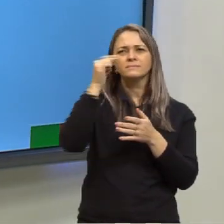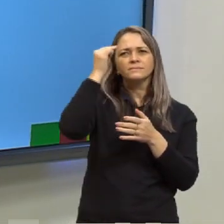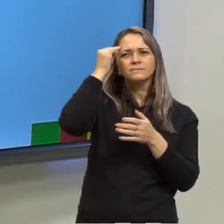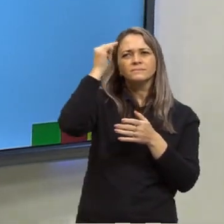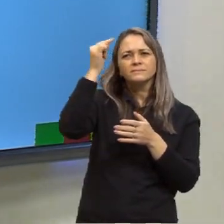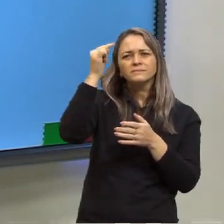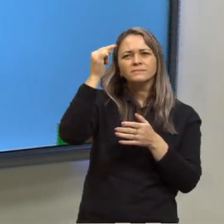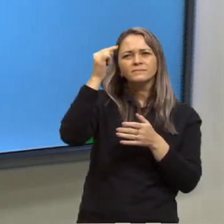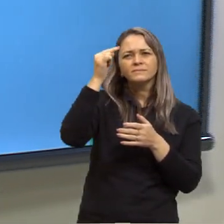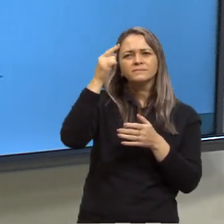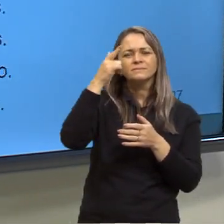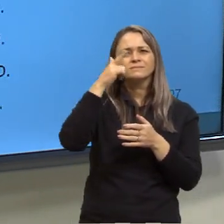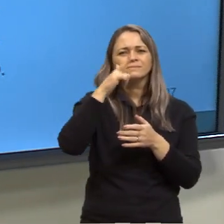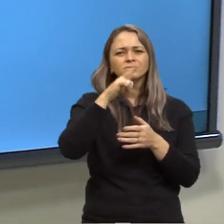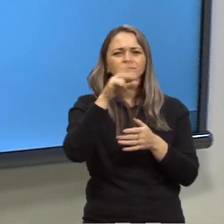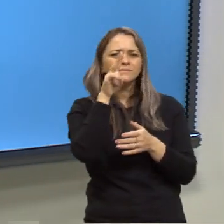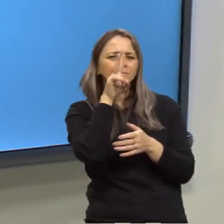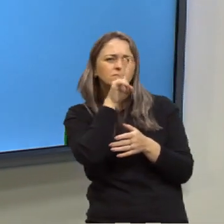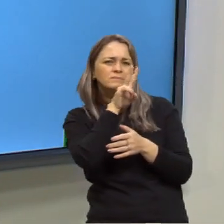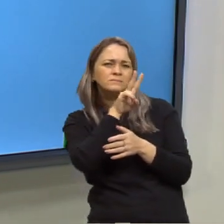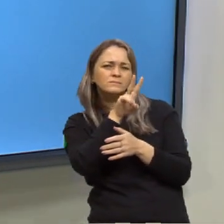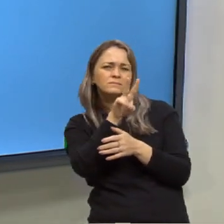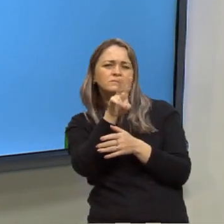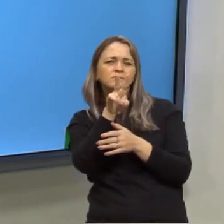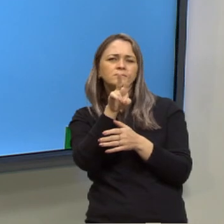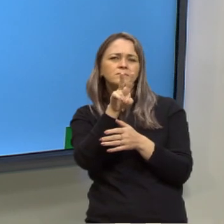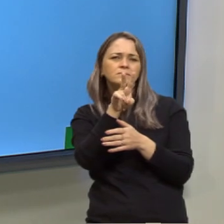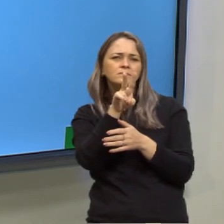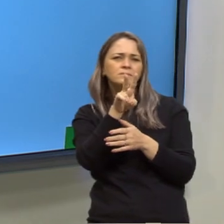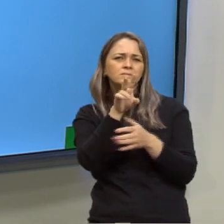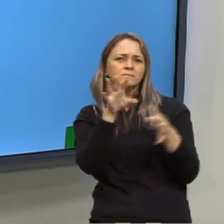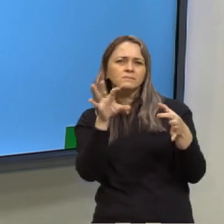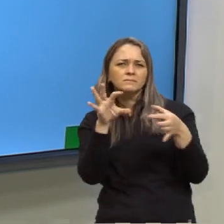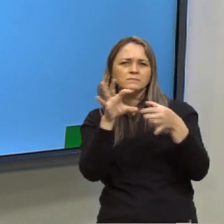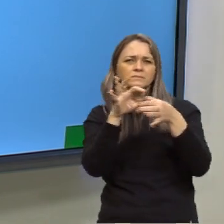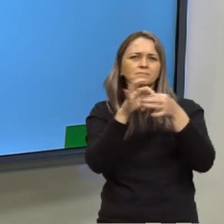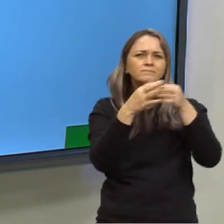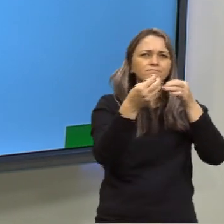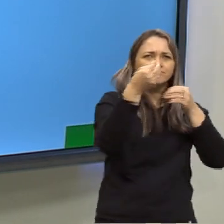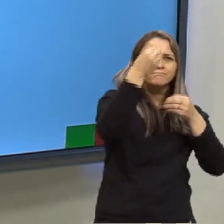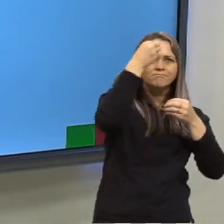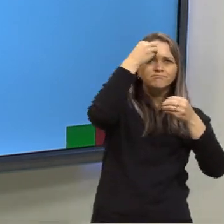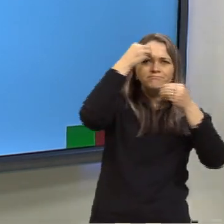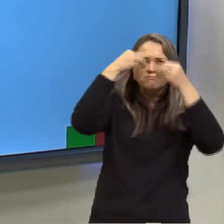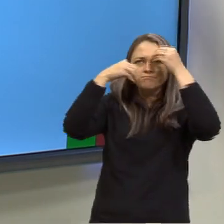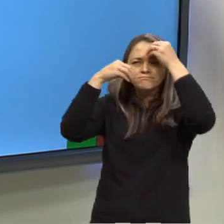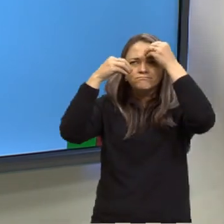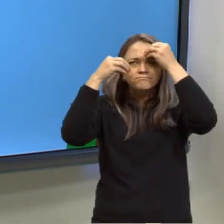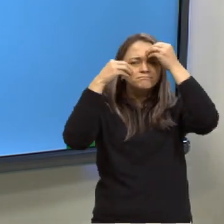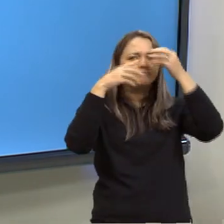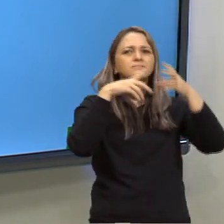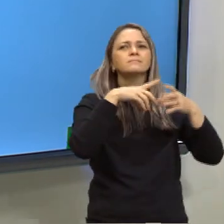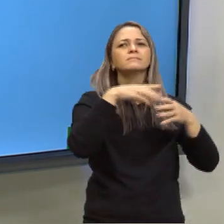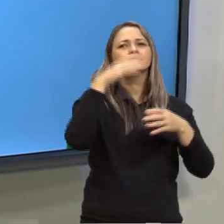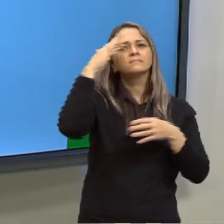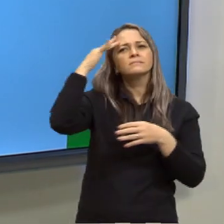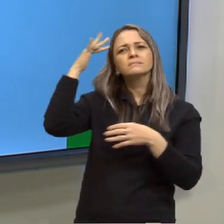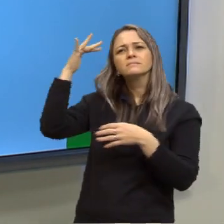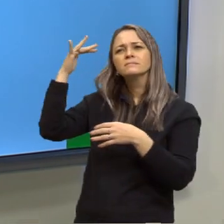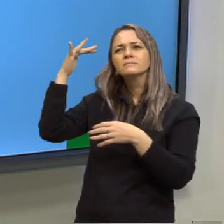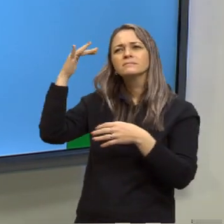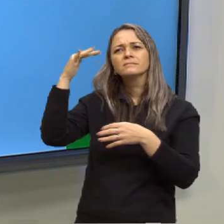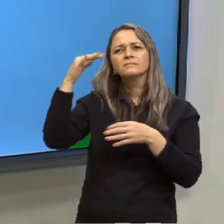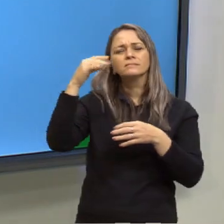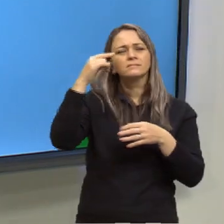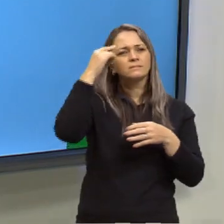é que vocês consigam visualizar contextualizar aquilo dentro da cabeça de vocês. Se vocês pensarem no texto ele